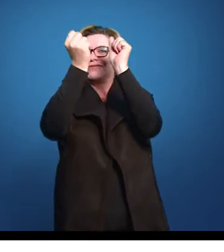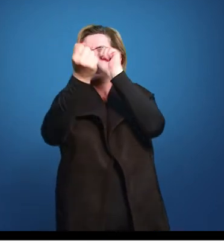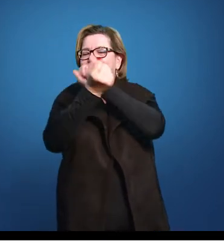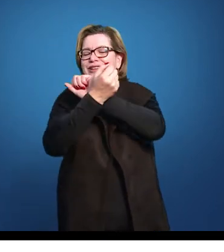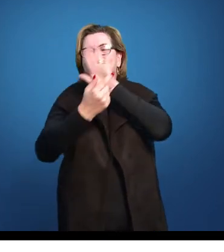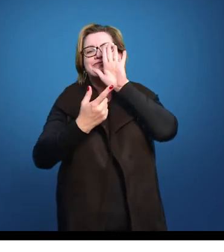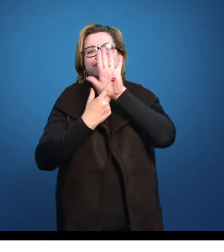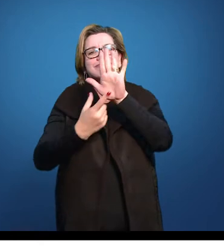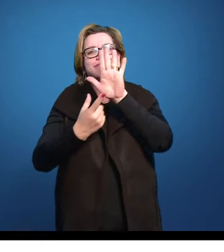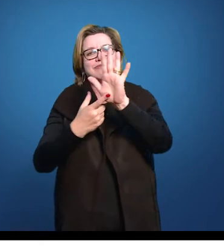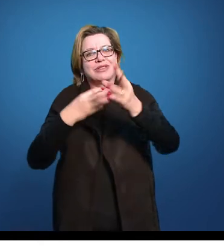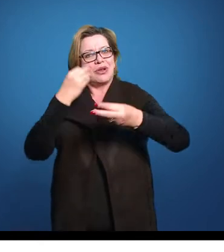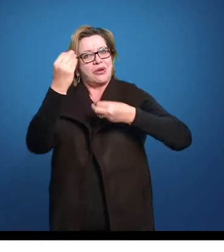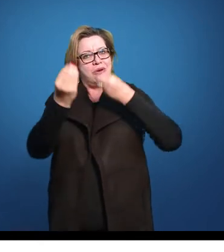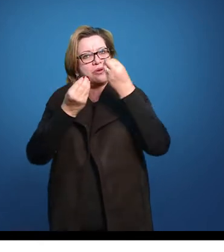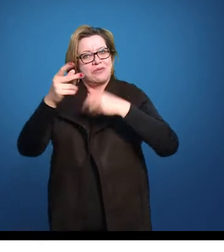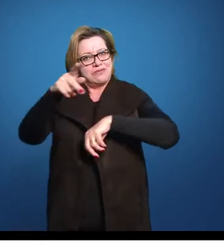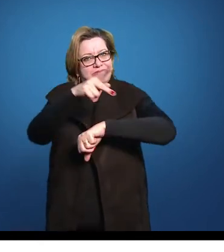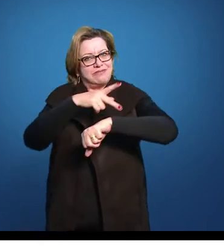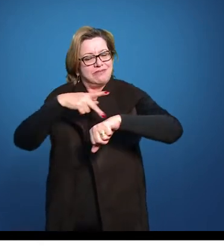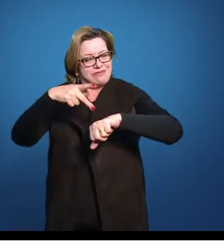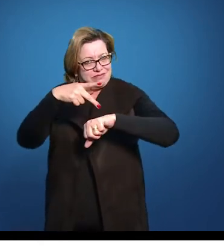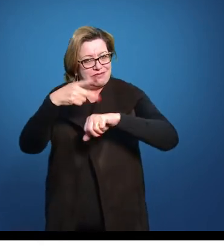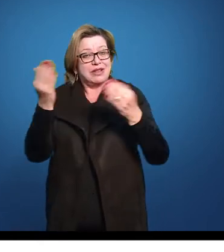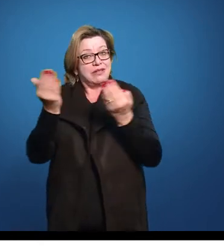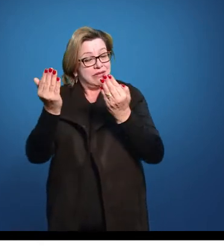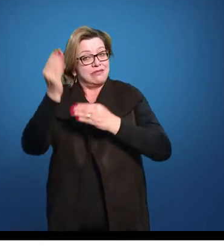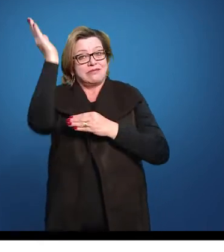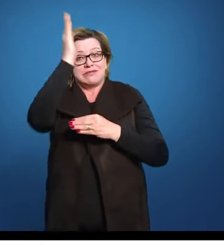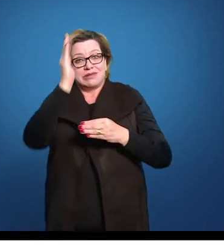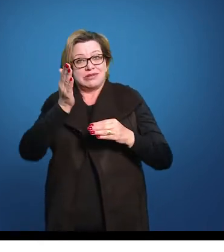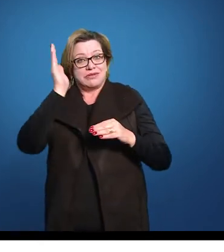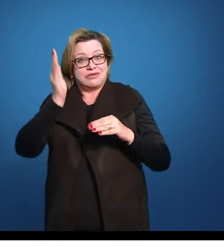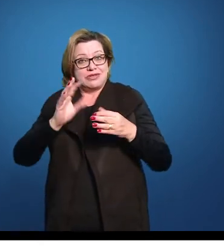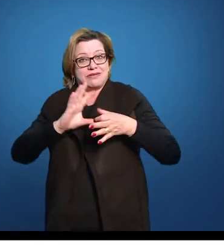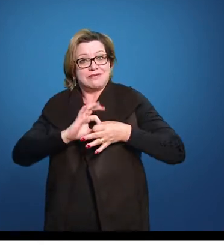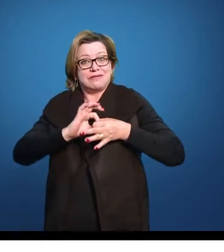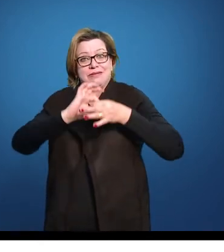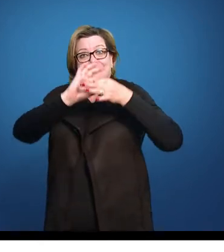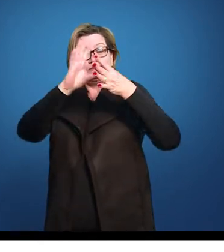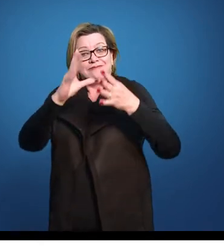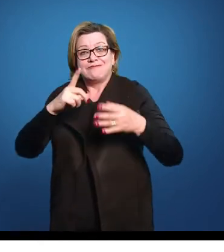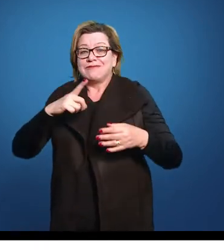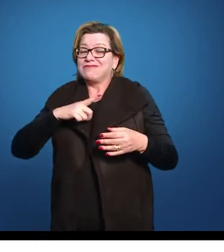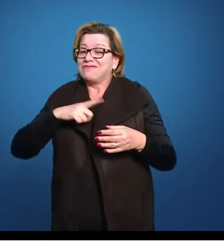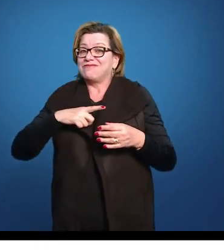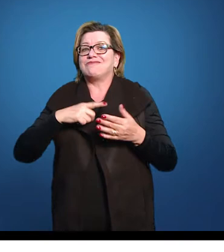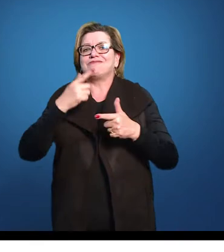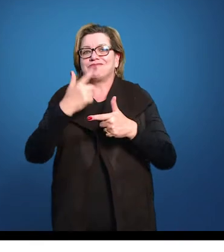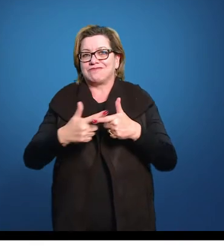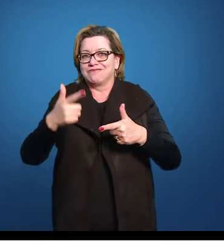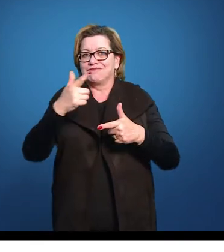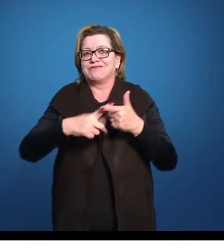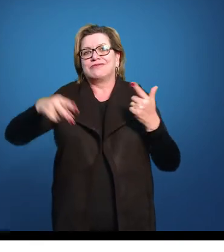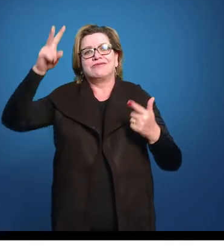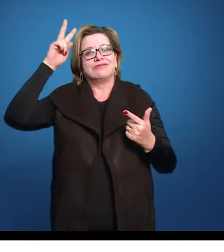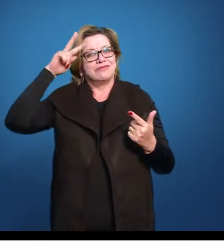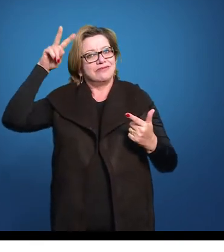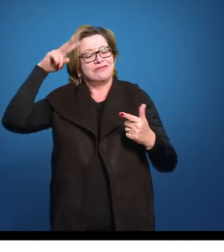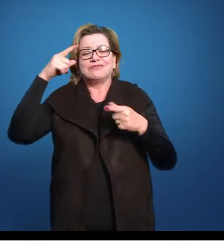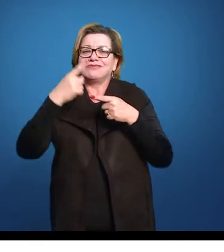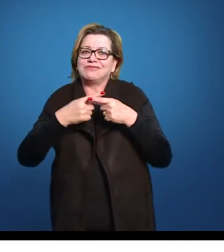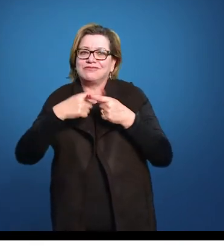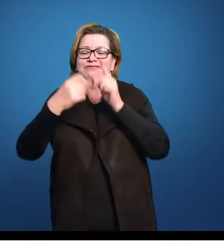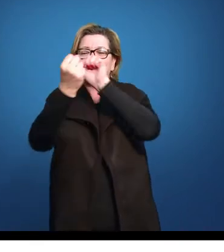que já se coloca como nação independente, possuía uma mancha, então, na sua história, que é a questão